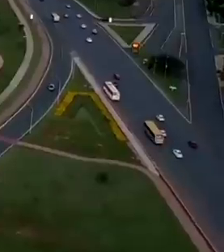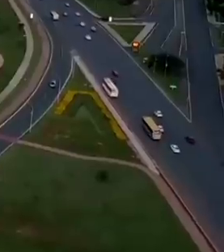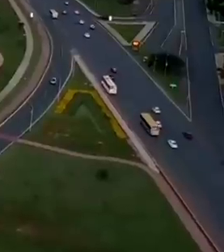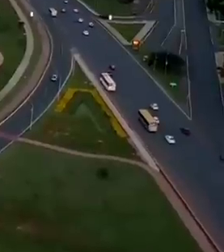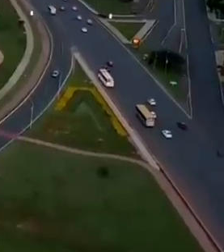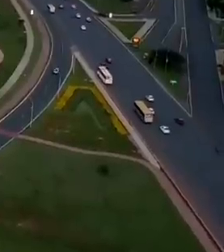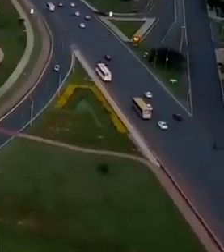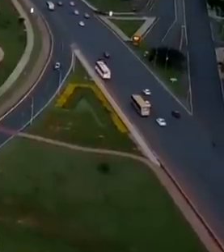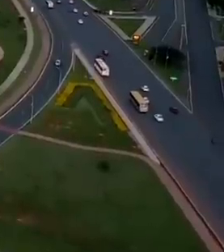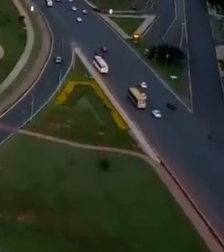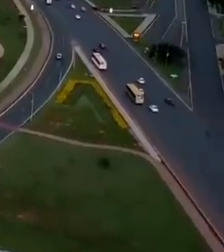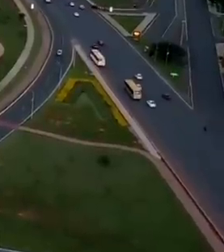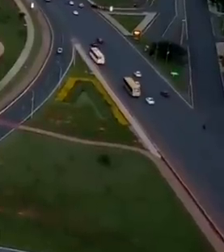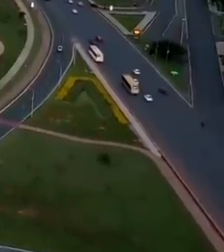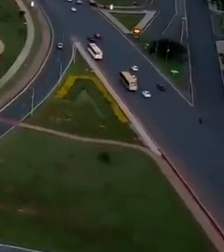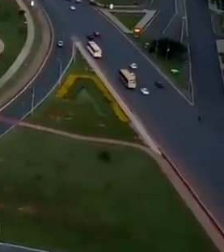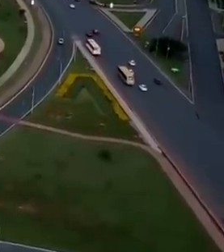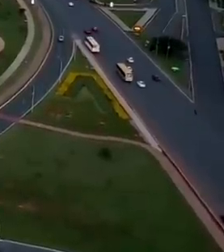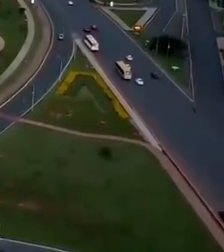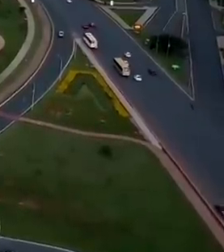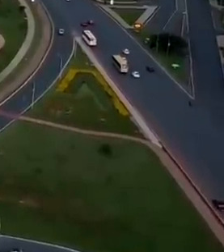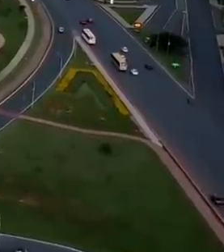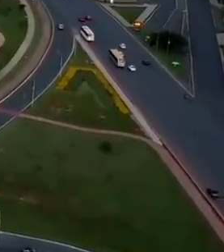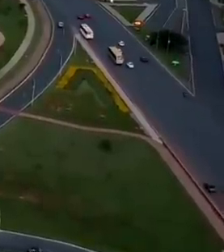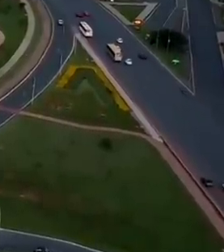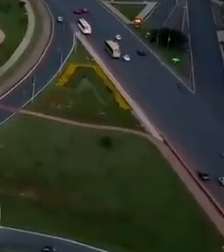Tchau, tchau.